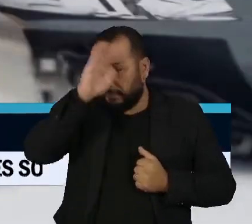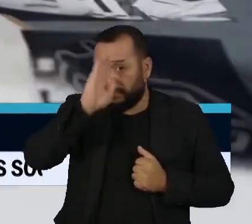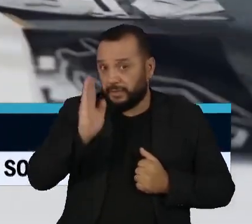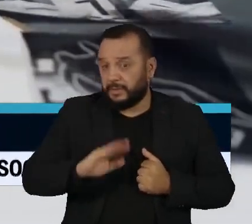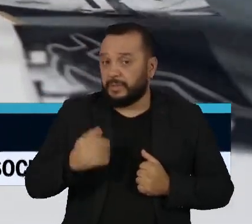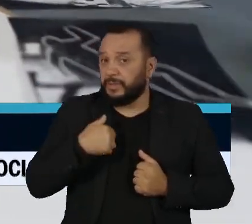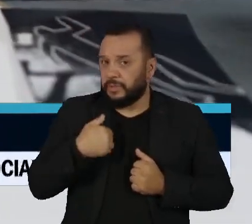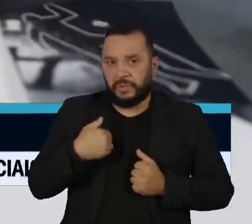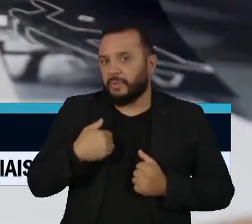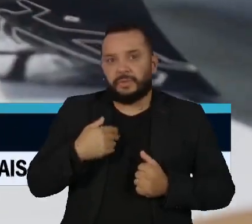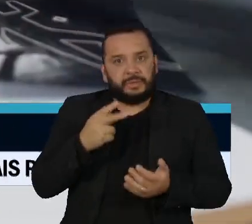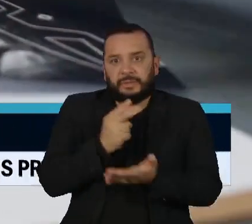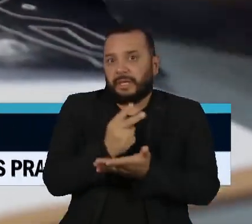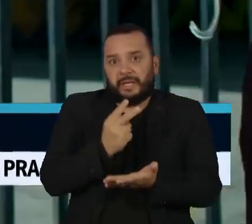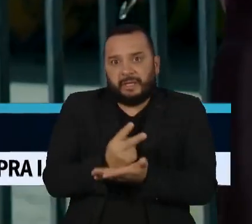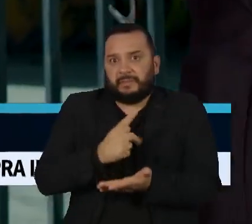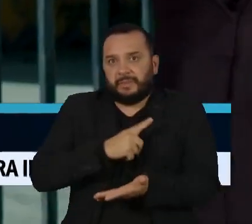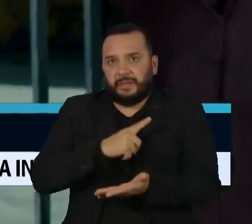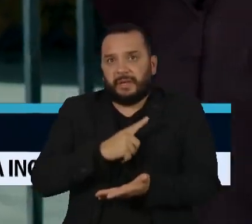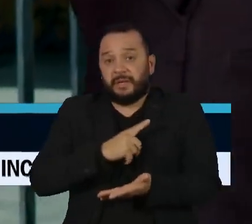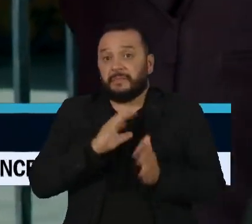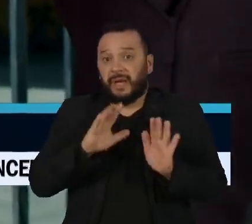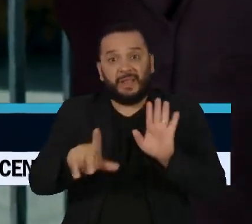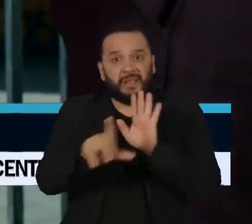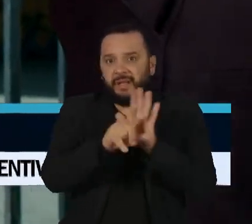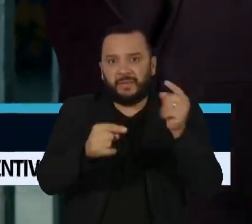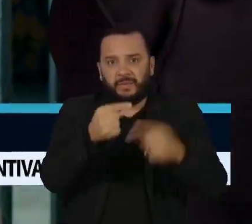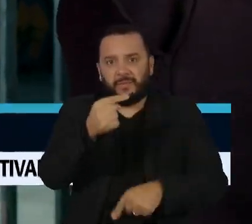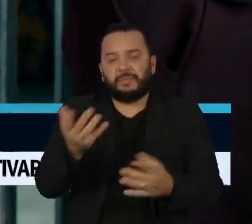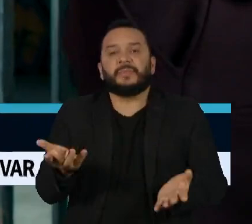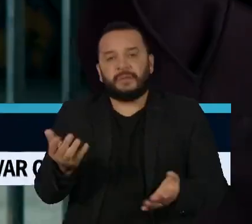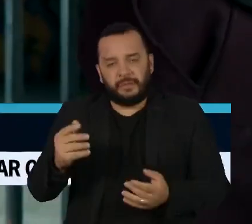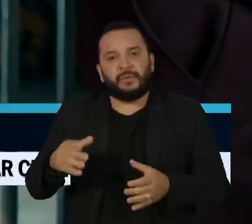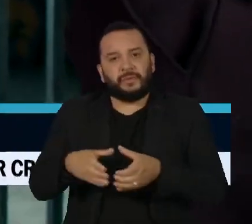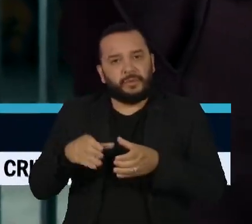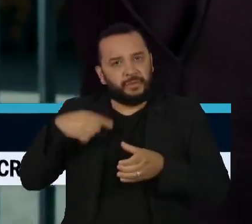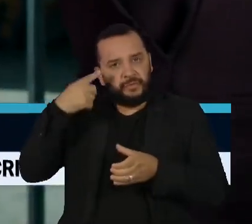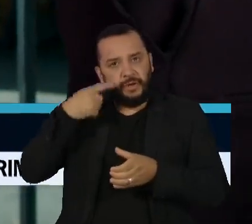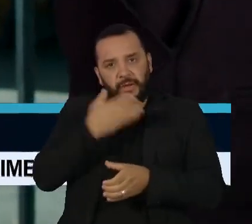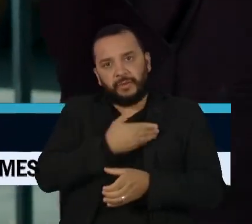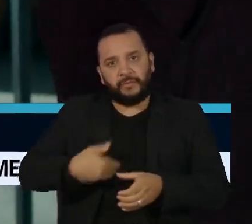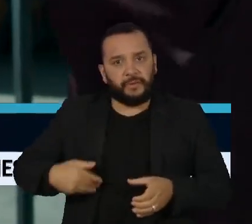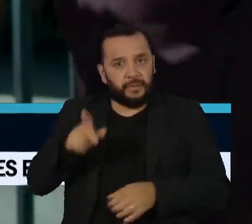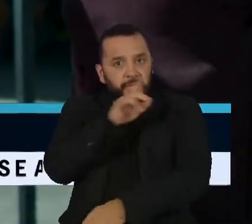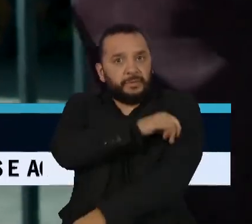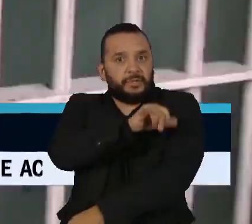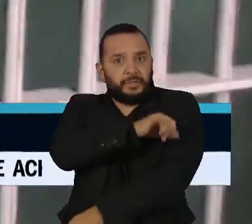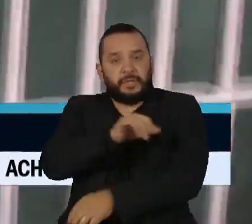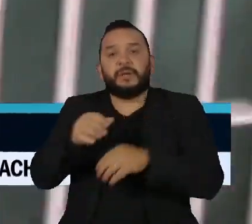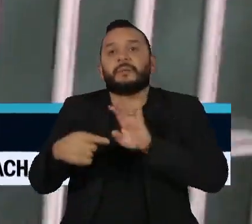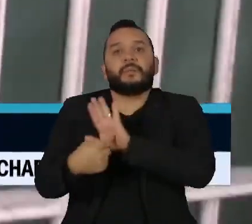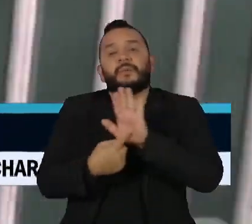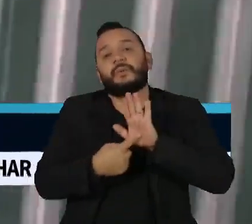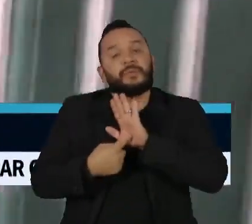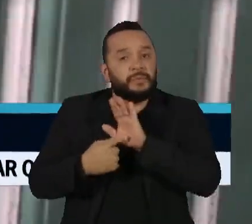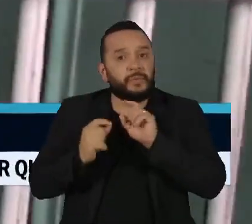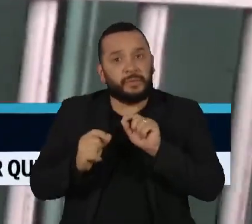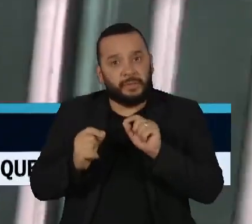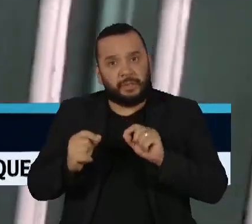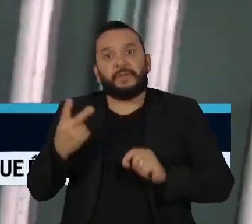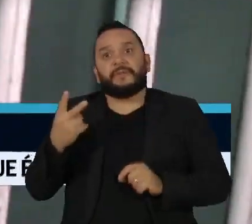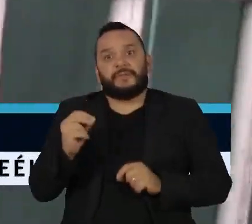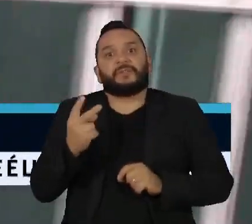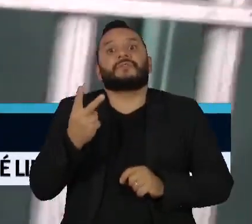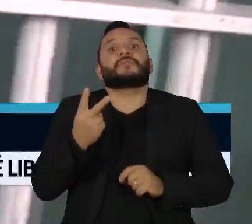de não previsto pela lei. Levantamento da Defensoria Pública do Rio de Janeiro, feito em 2020, mostrou que em apenas dois